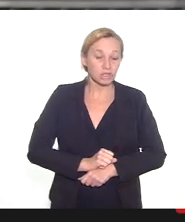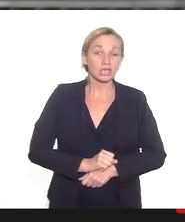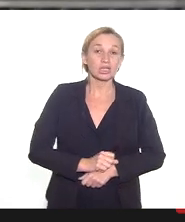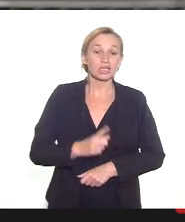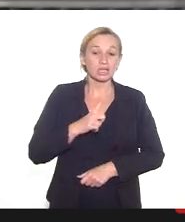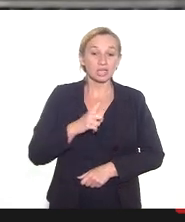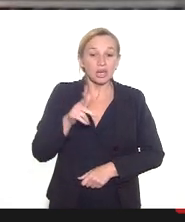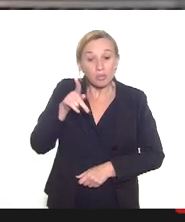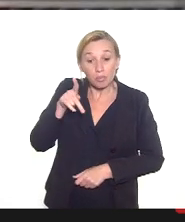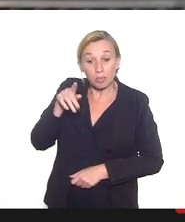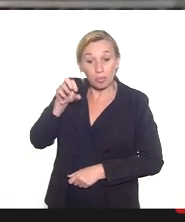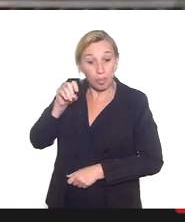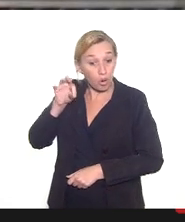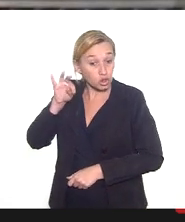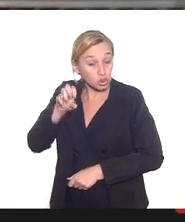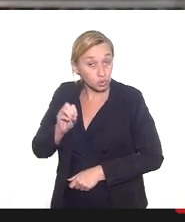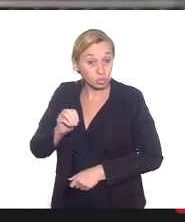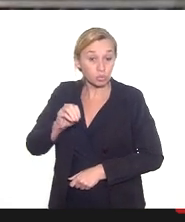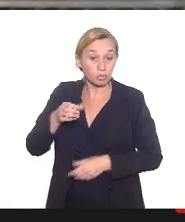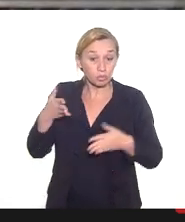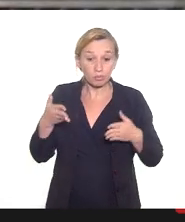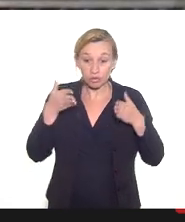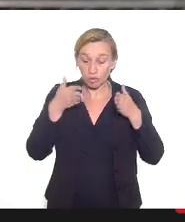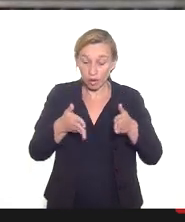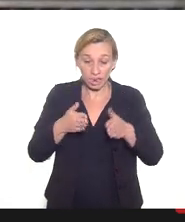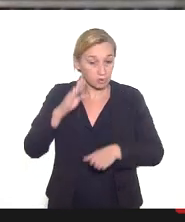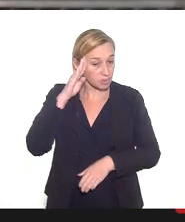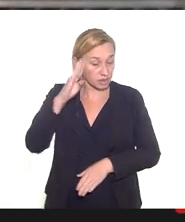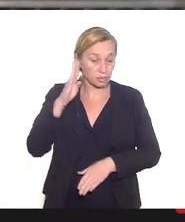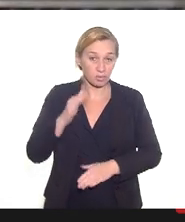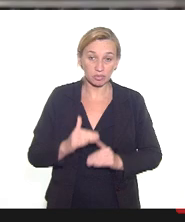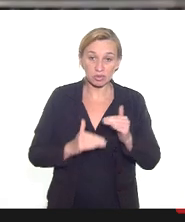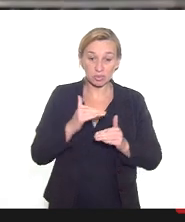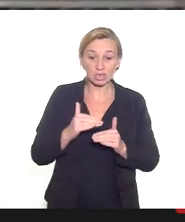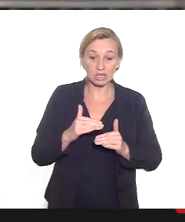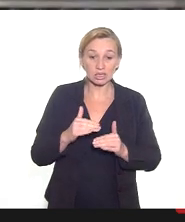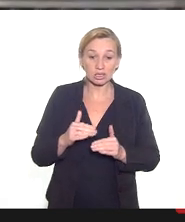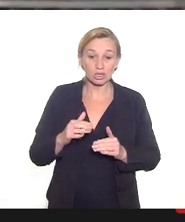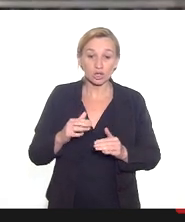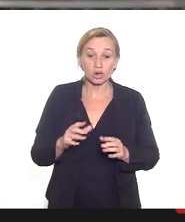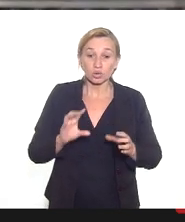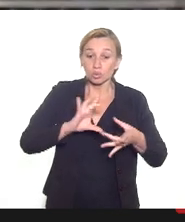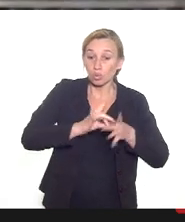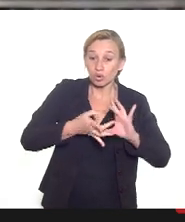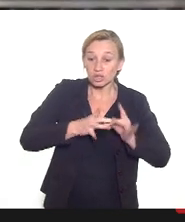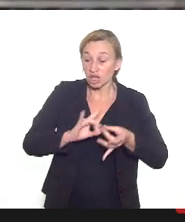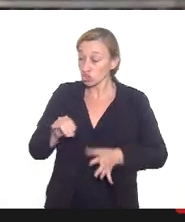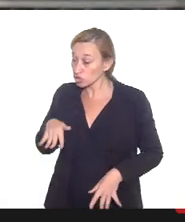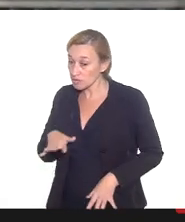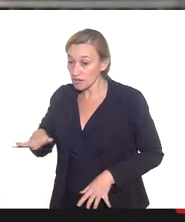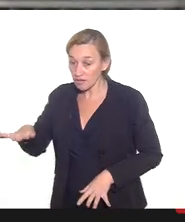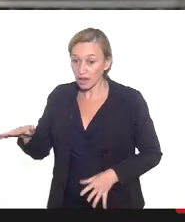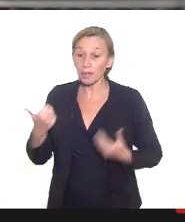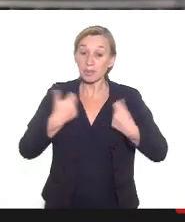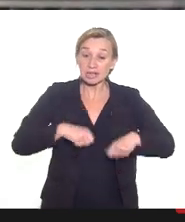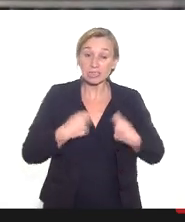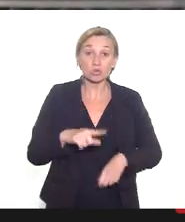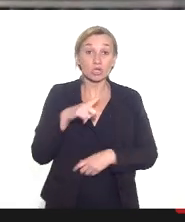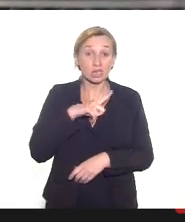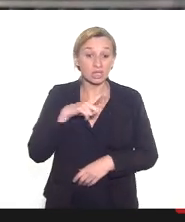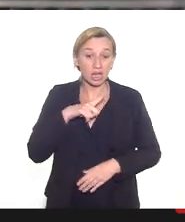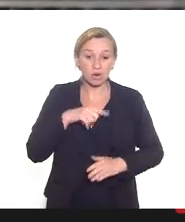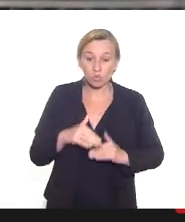postos específicos para esse processo, principalmente no contexto de favelas. A gente precisa que haja